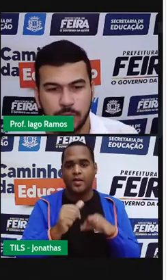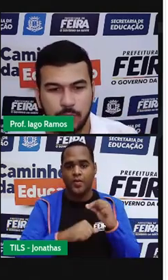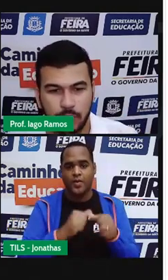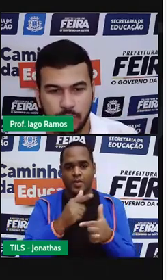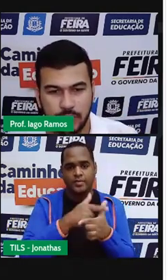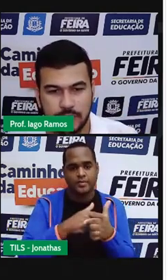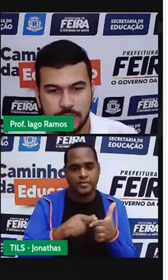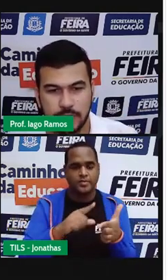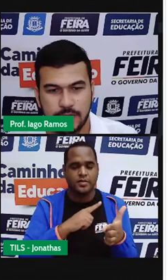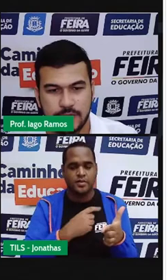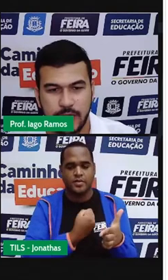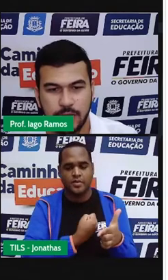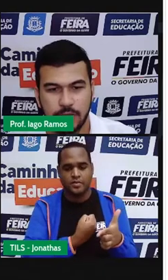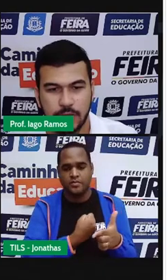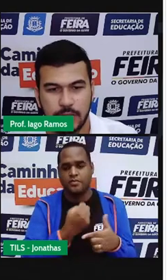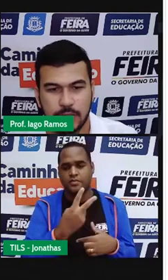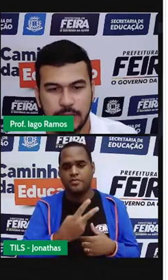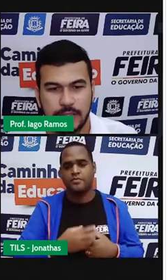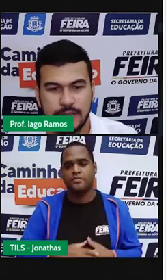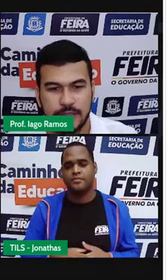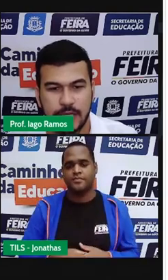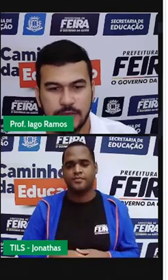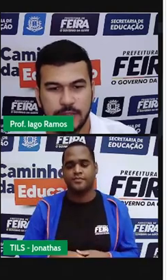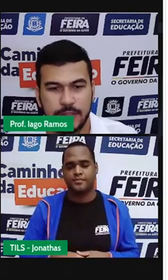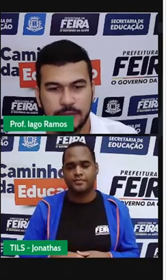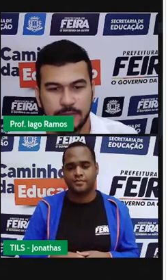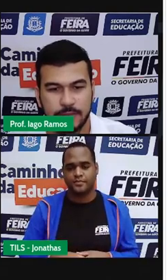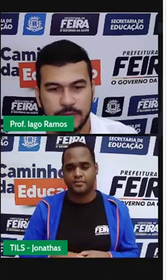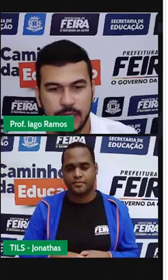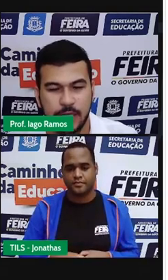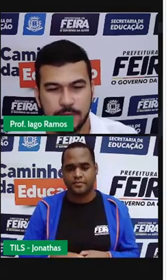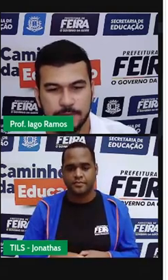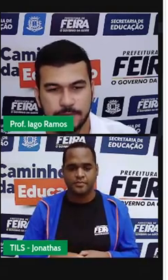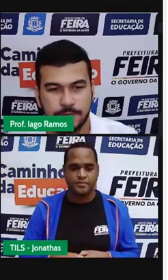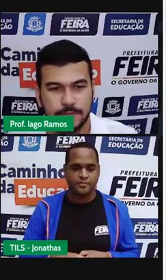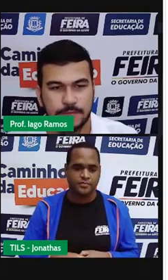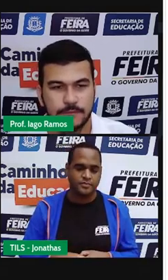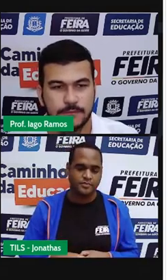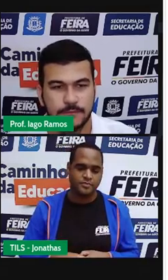por 2. Certo? Nesse caso aqui. Tá?